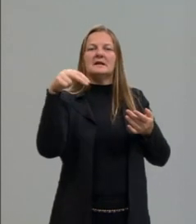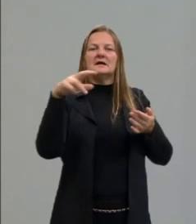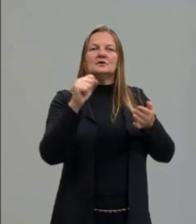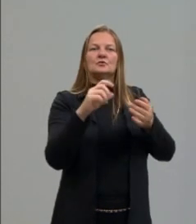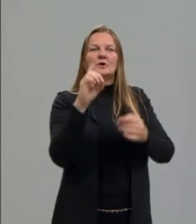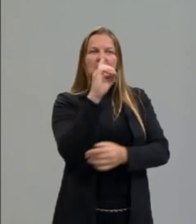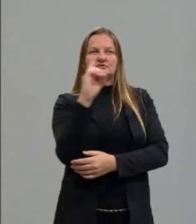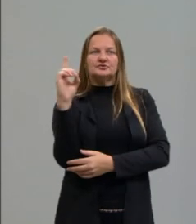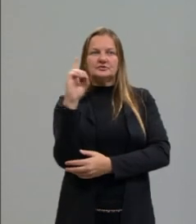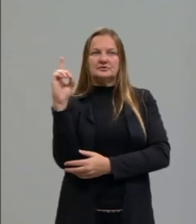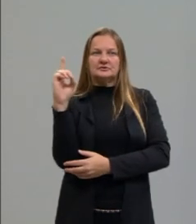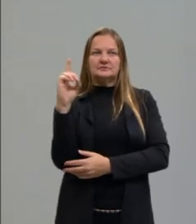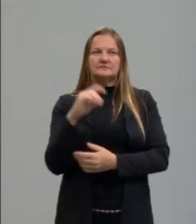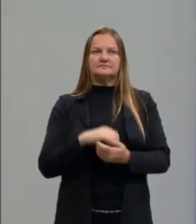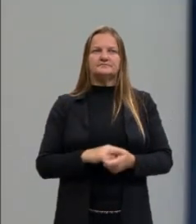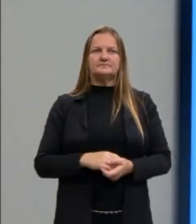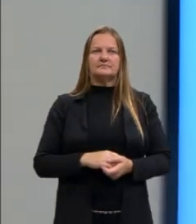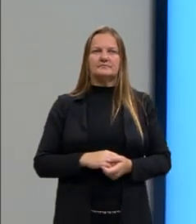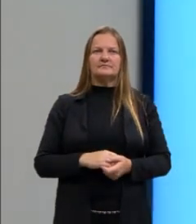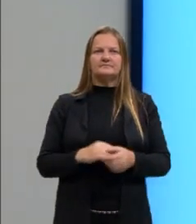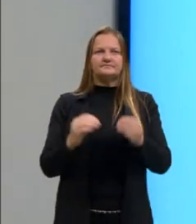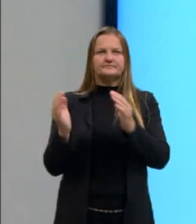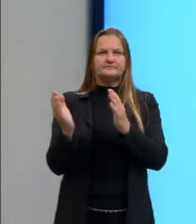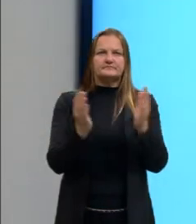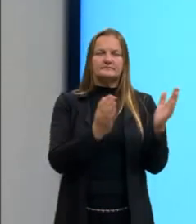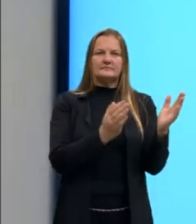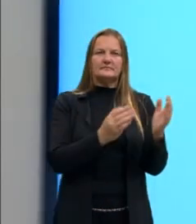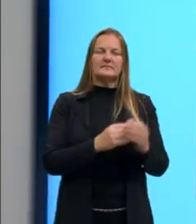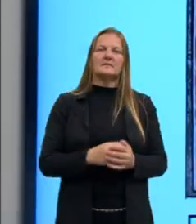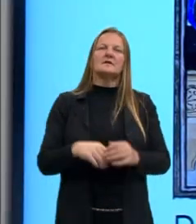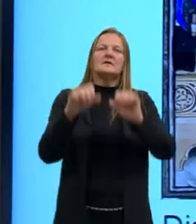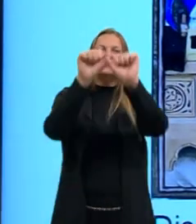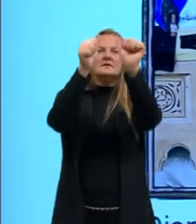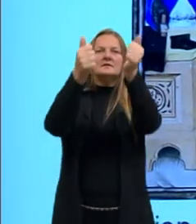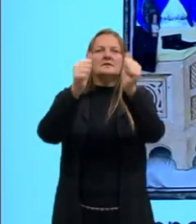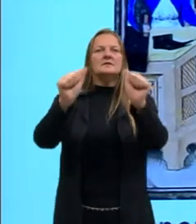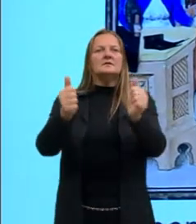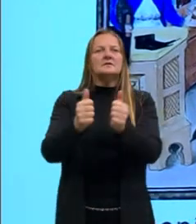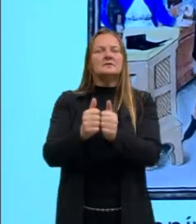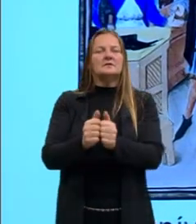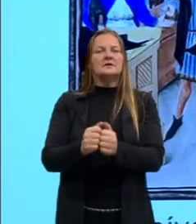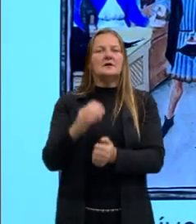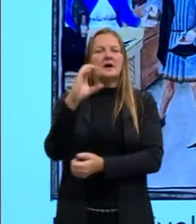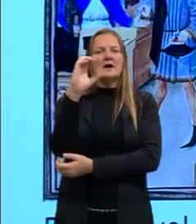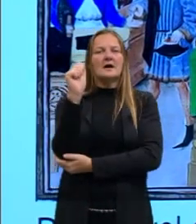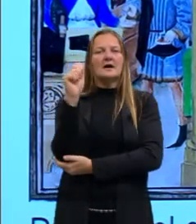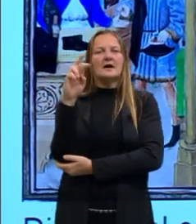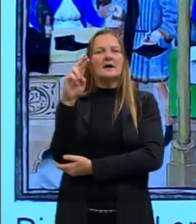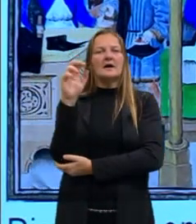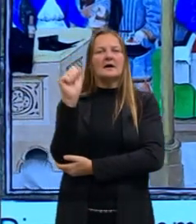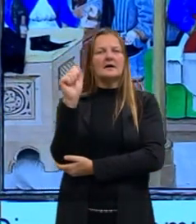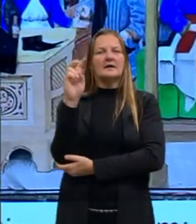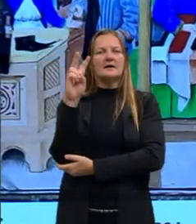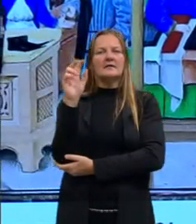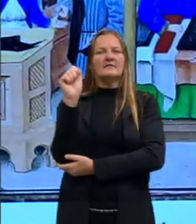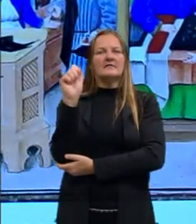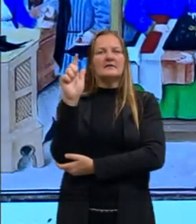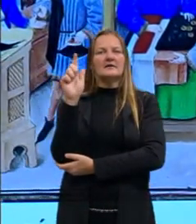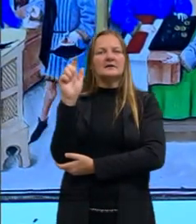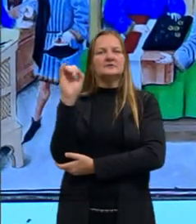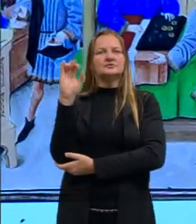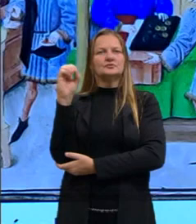direita, a gente já tem uma pintura renascentista do Caravaggio, que ela é muito mais realista, ela tem